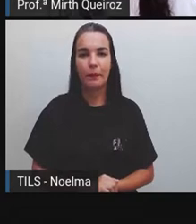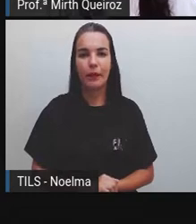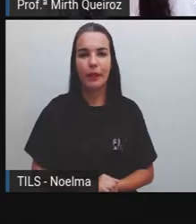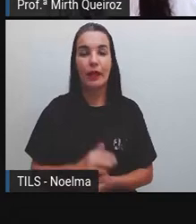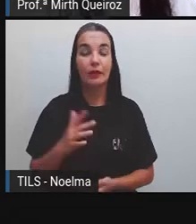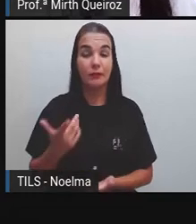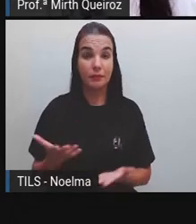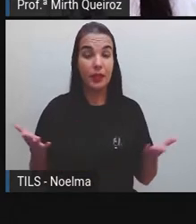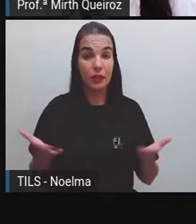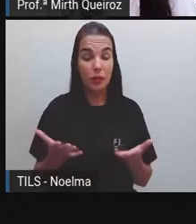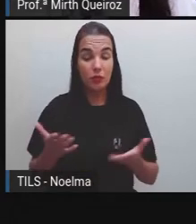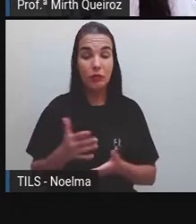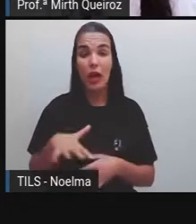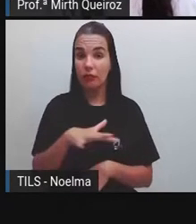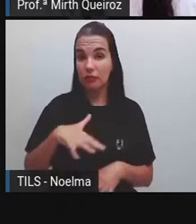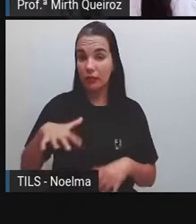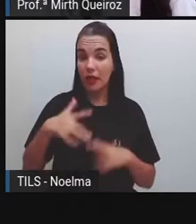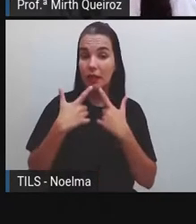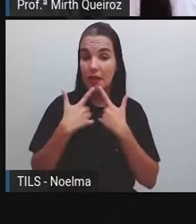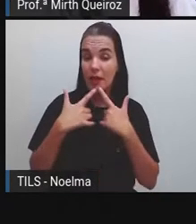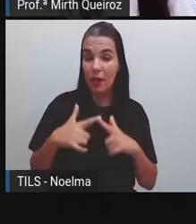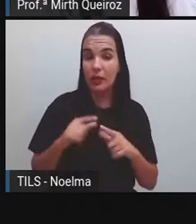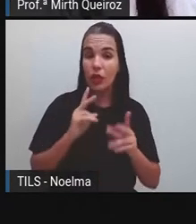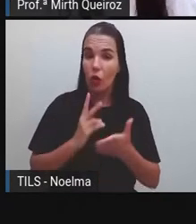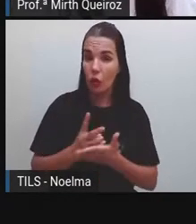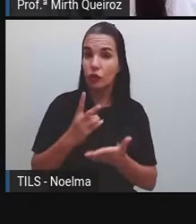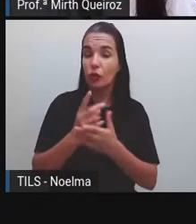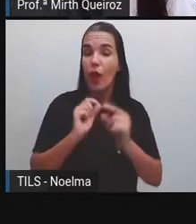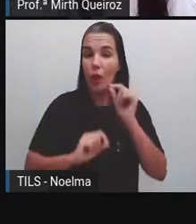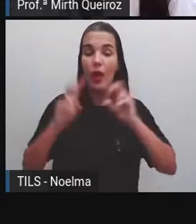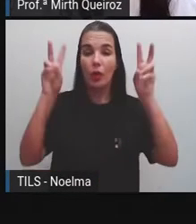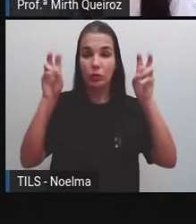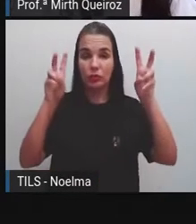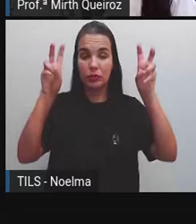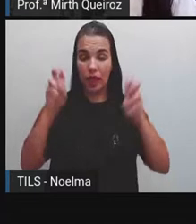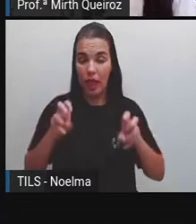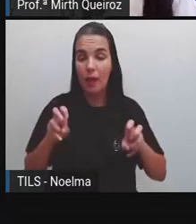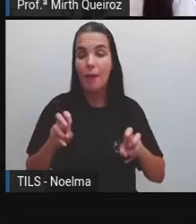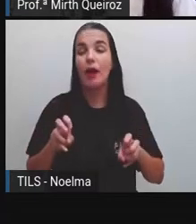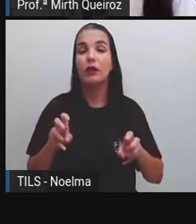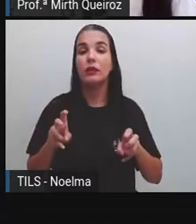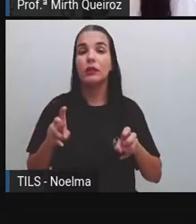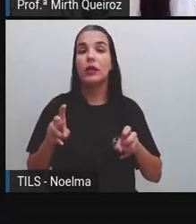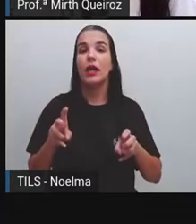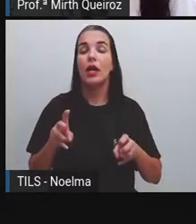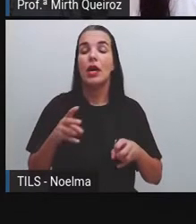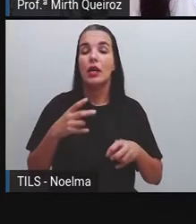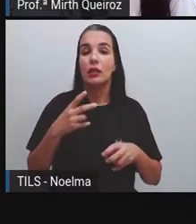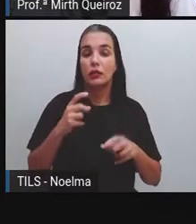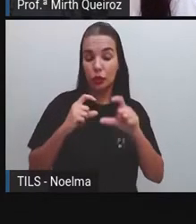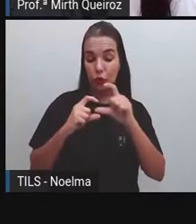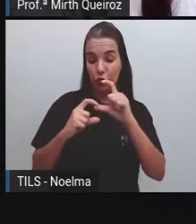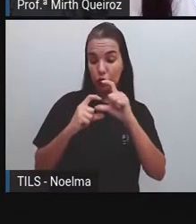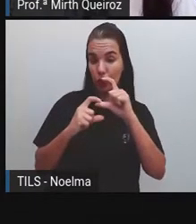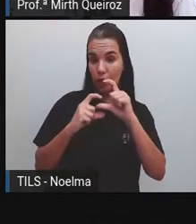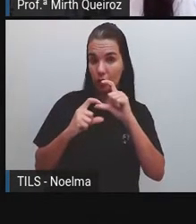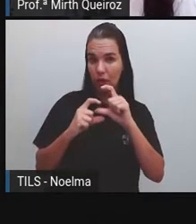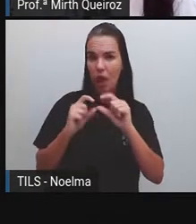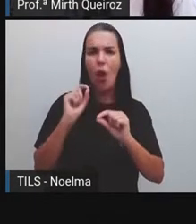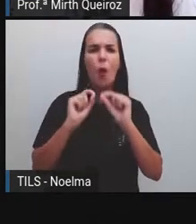Na aula de hoje, a gente vai dar sequência ao assunto do nosso primeiro momento, os elementos das